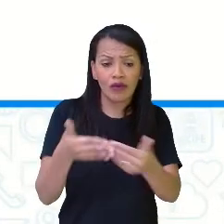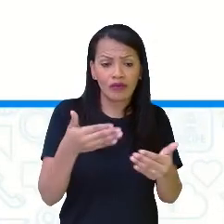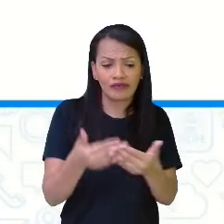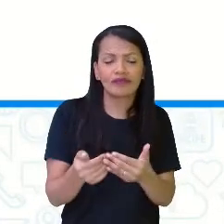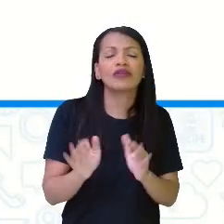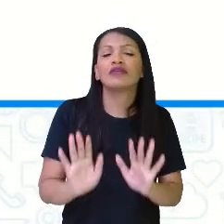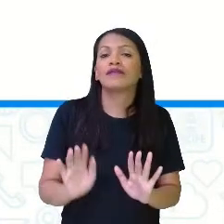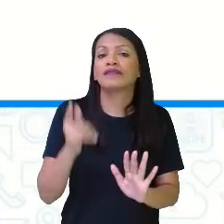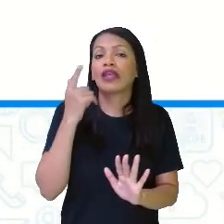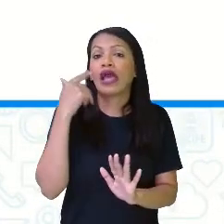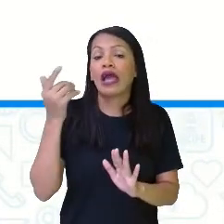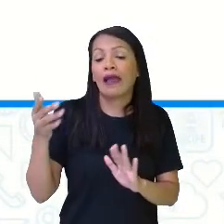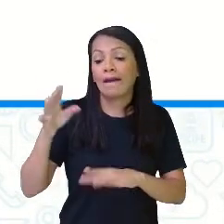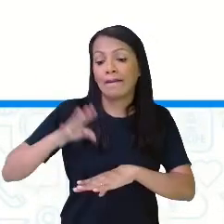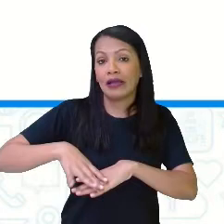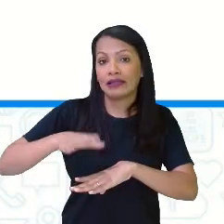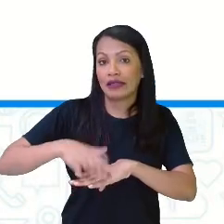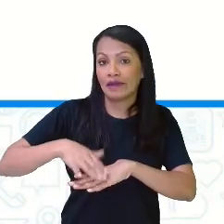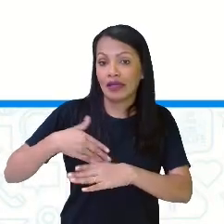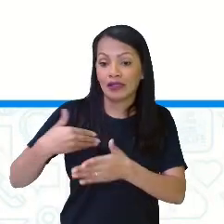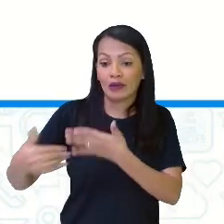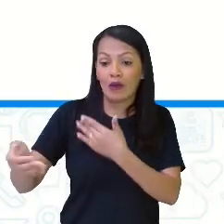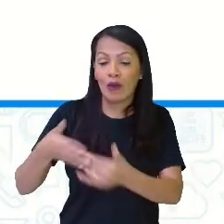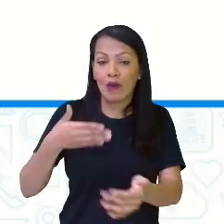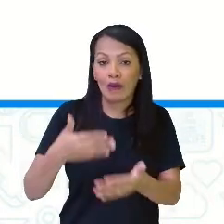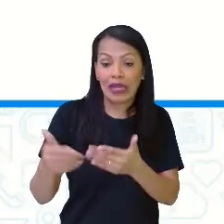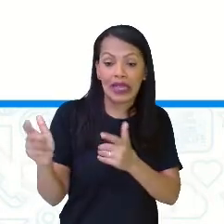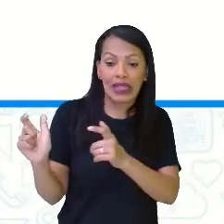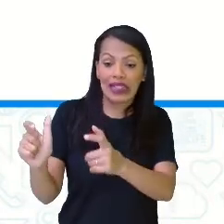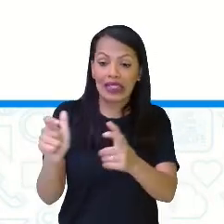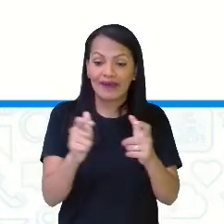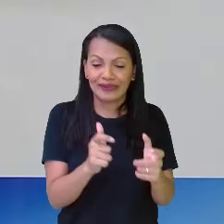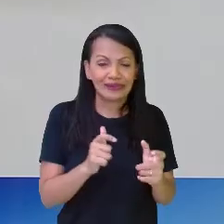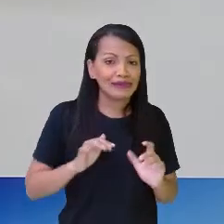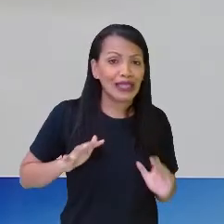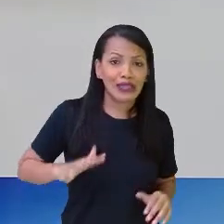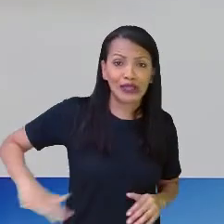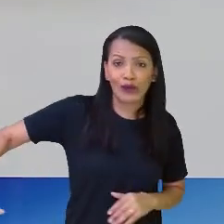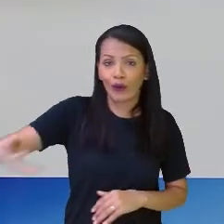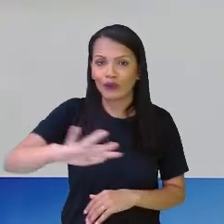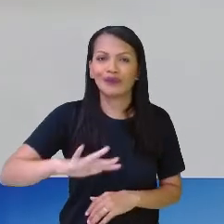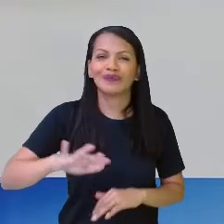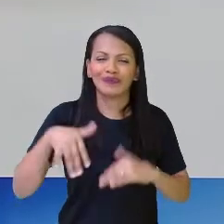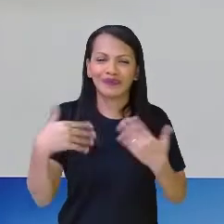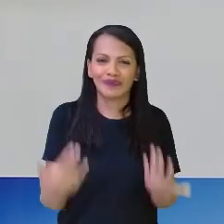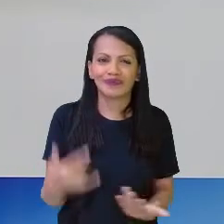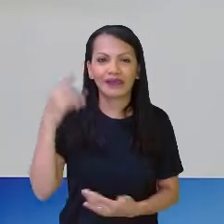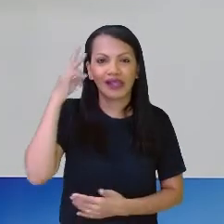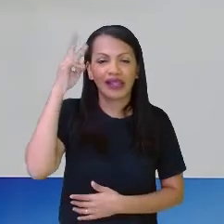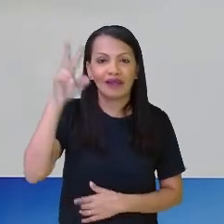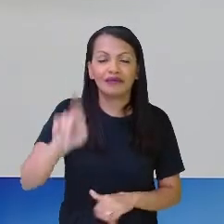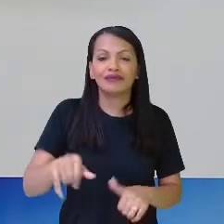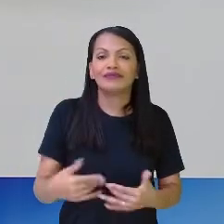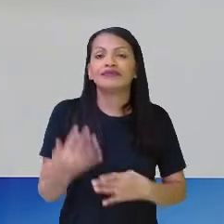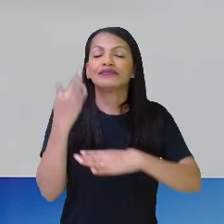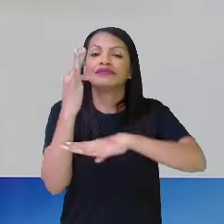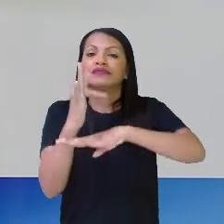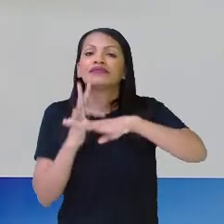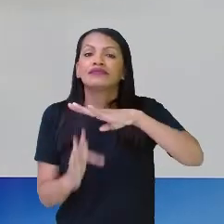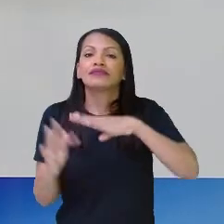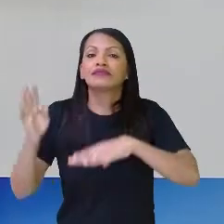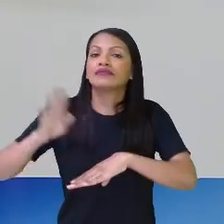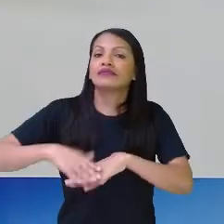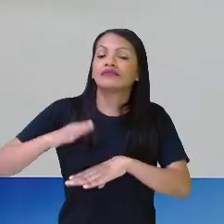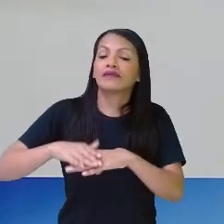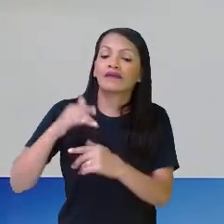matemática está em todos os lugares. Lembrando que quando eu vou trabalhar com fração na matemática,